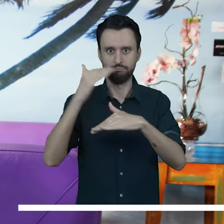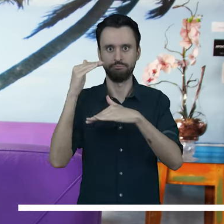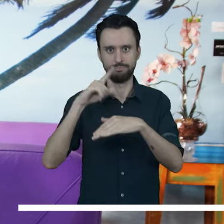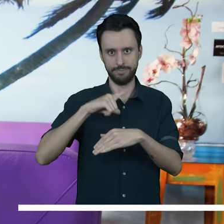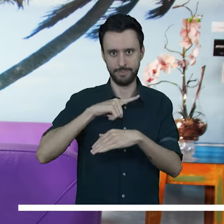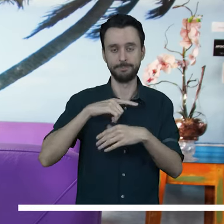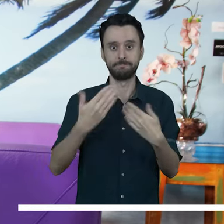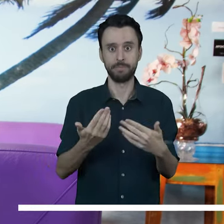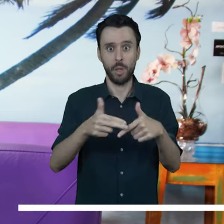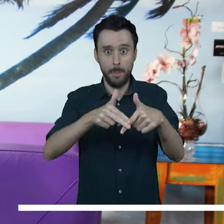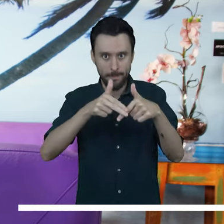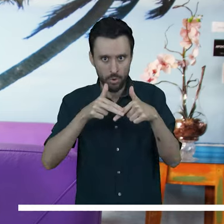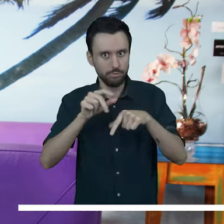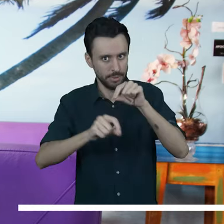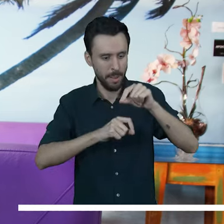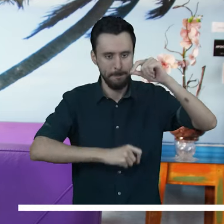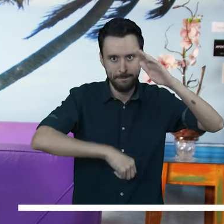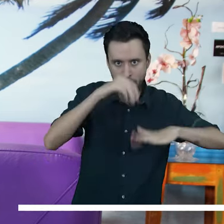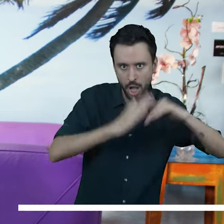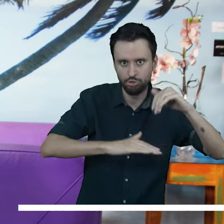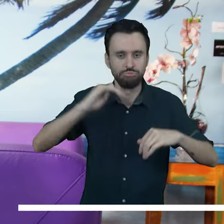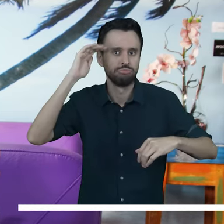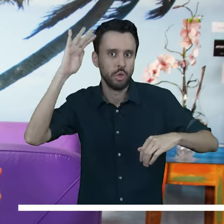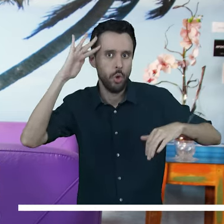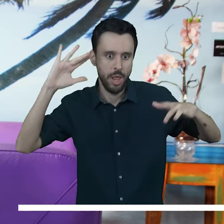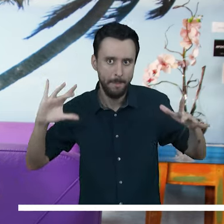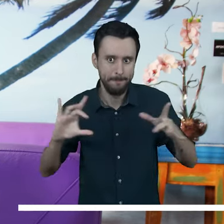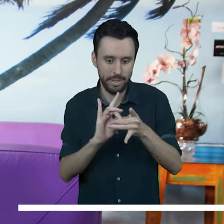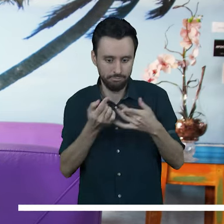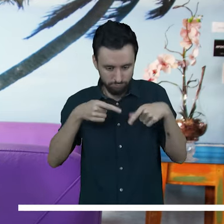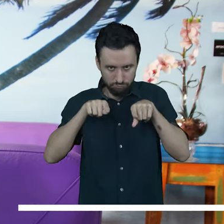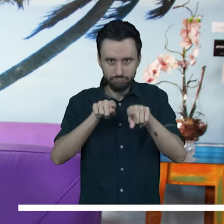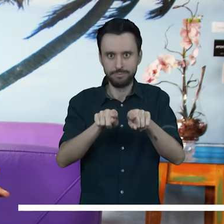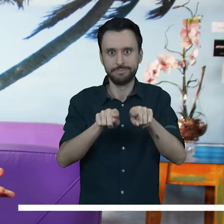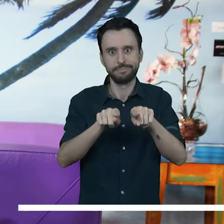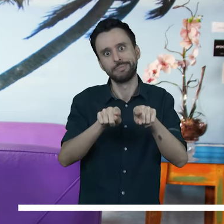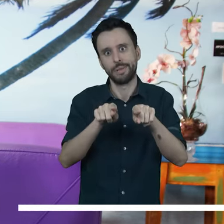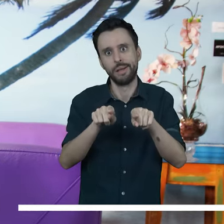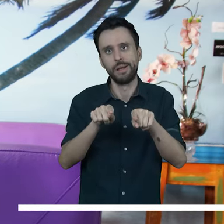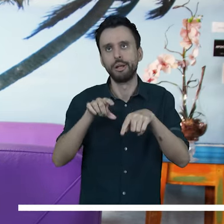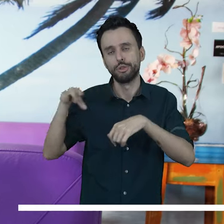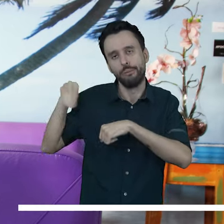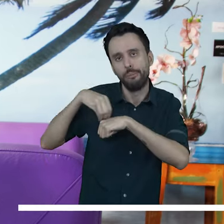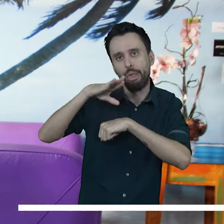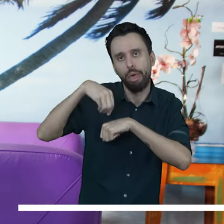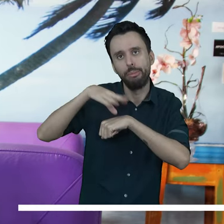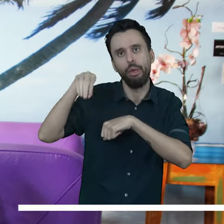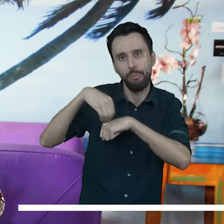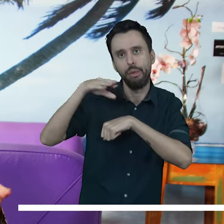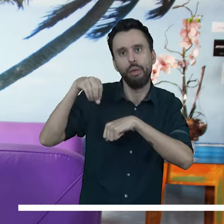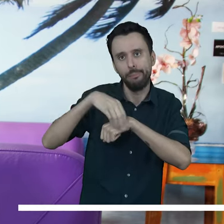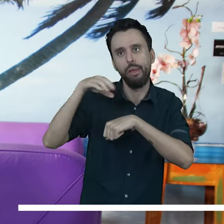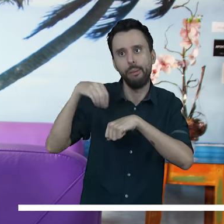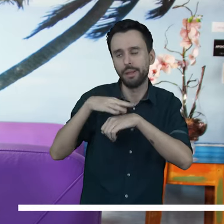o que há de mais importante. E, realmente, essa busca por conciliar. Essa é prática com a teoria, porque as duas coisas caminham juntas. E não só